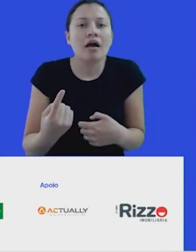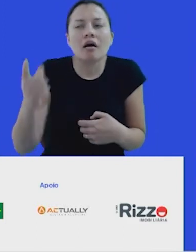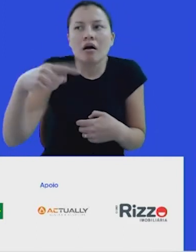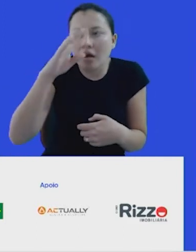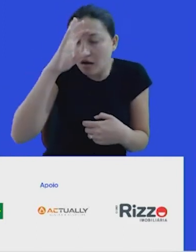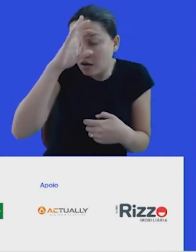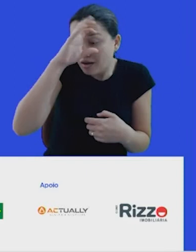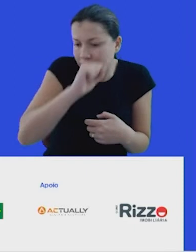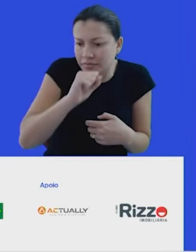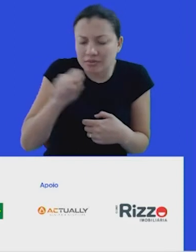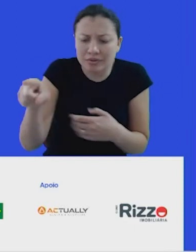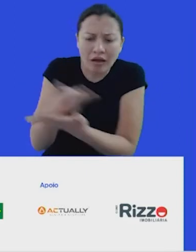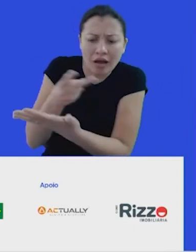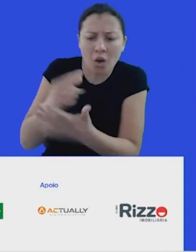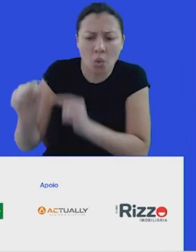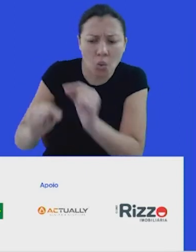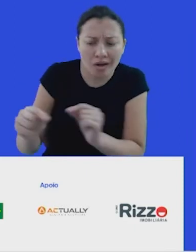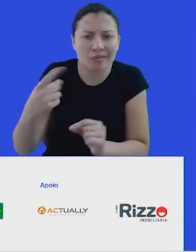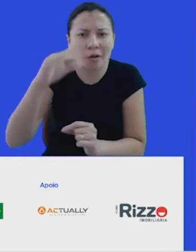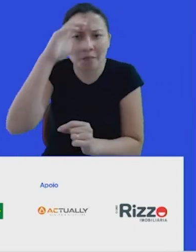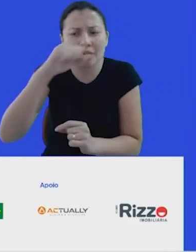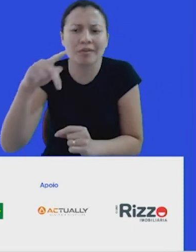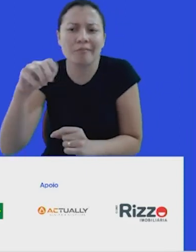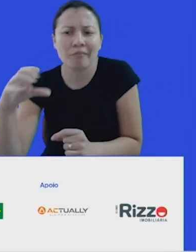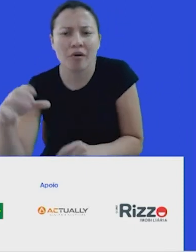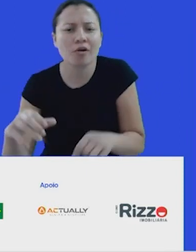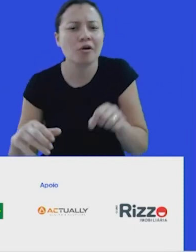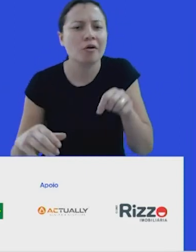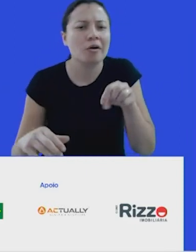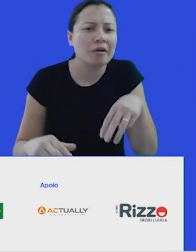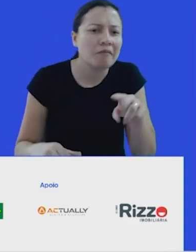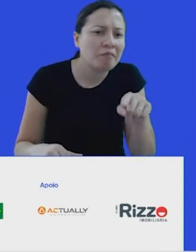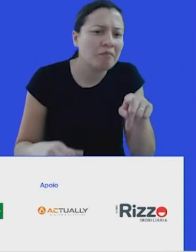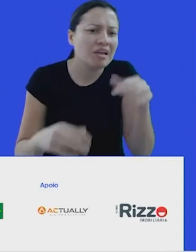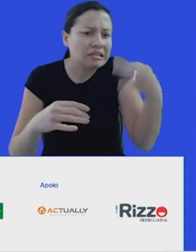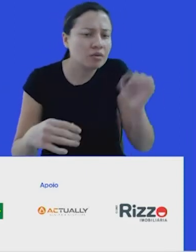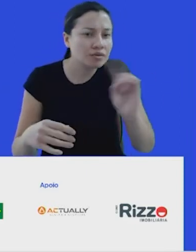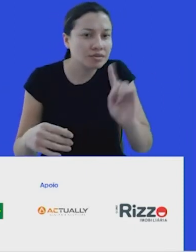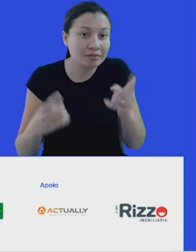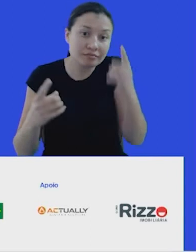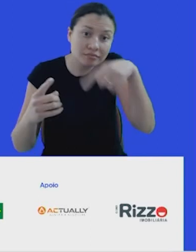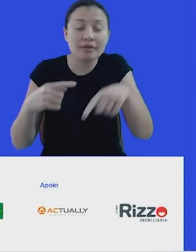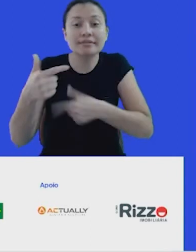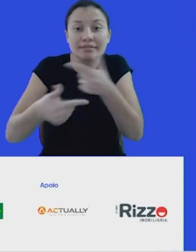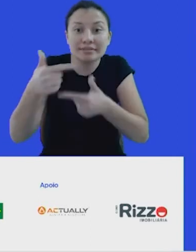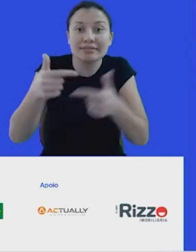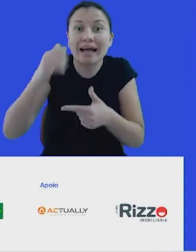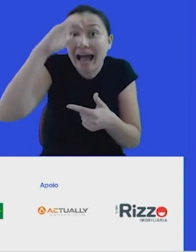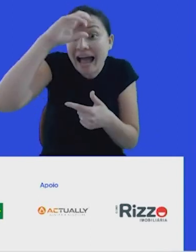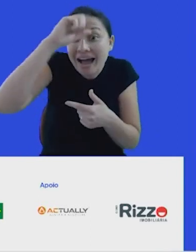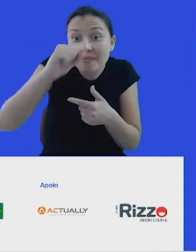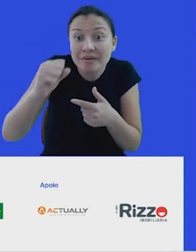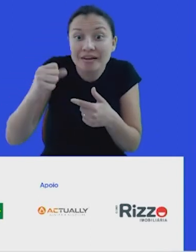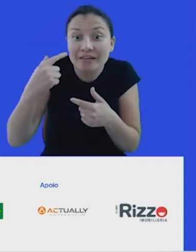desse projeto, dessa POC, desse MVP que não deu certo. Então, é todo um trabalho de aprender, de inovar outra forma